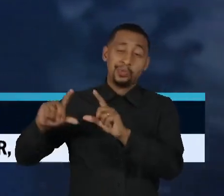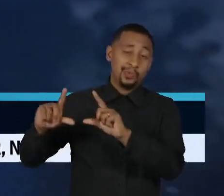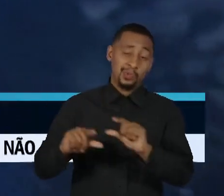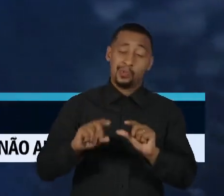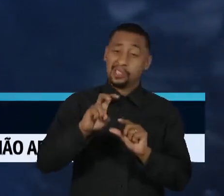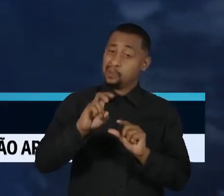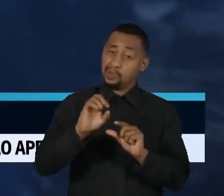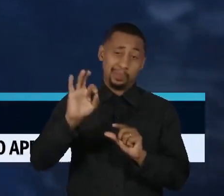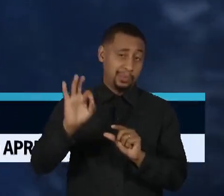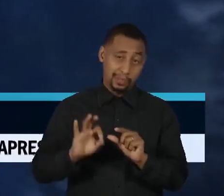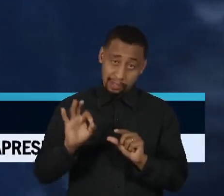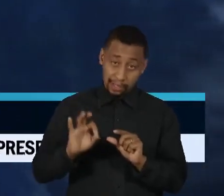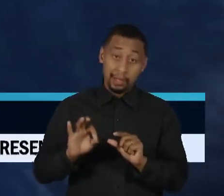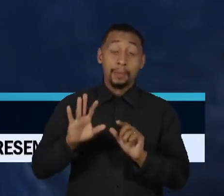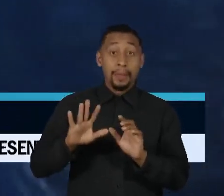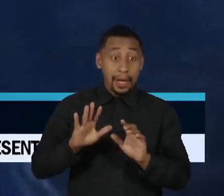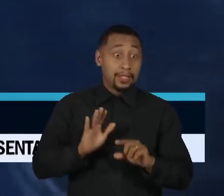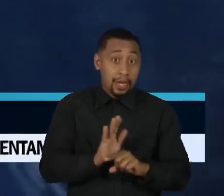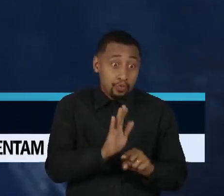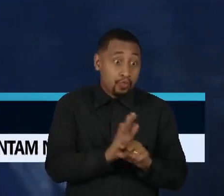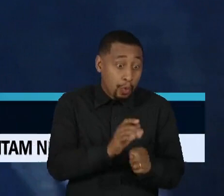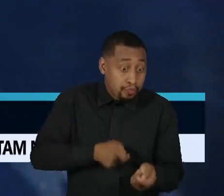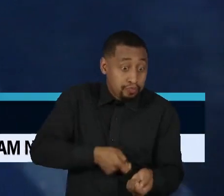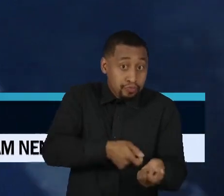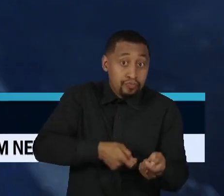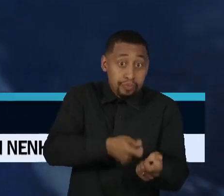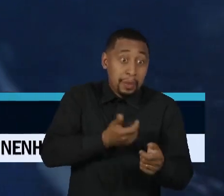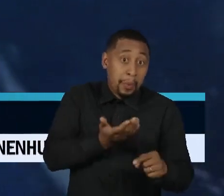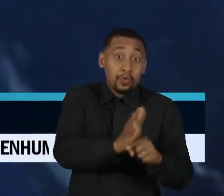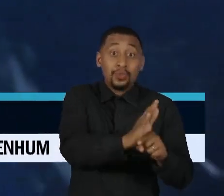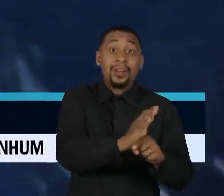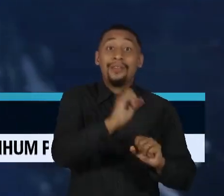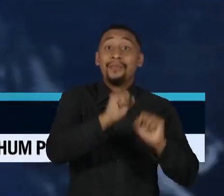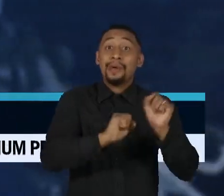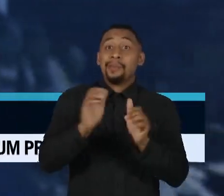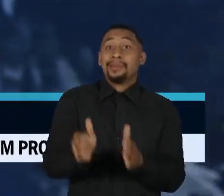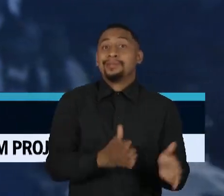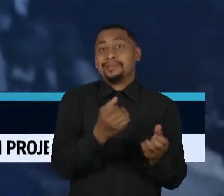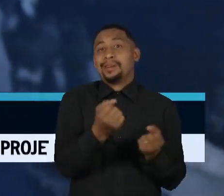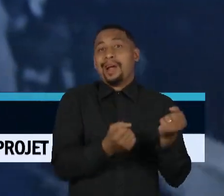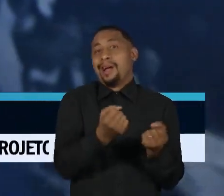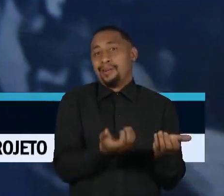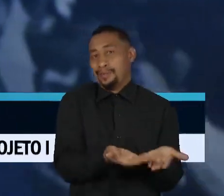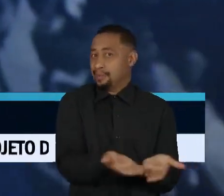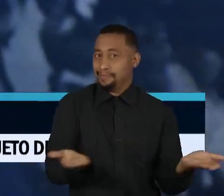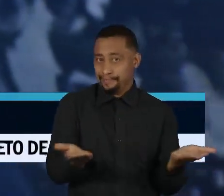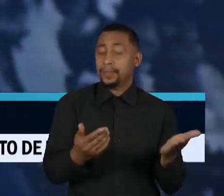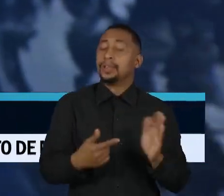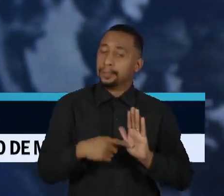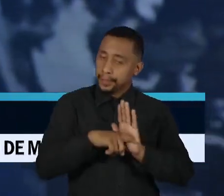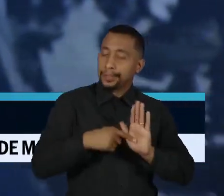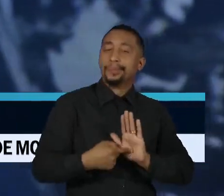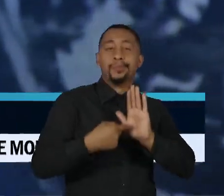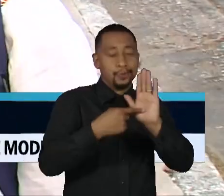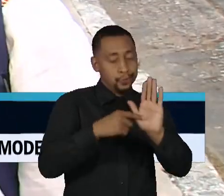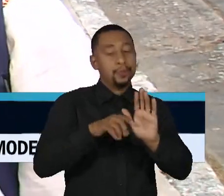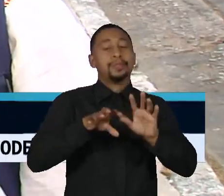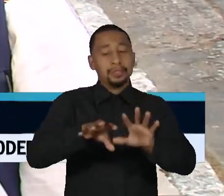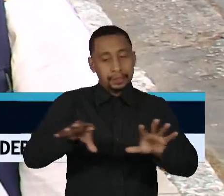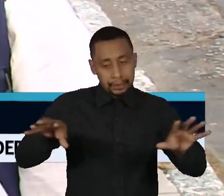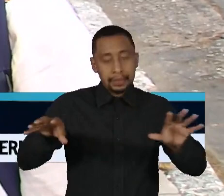incentivo à mobilidade individual. Uma pesquisa da Confederação Nacional da Indústria apontou os impactos dessa escolha.